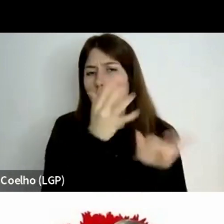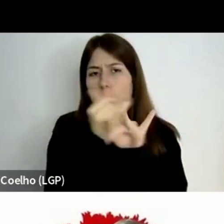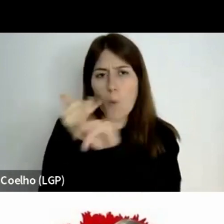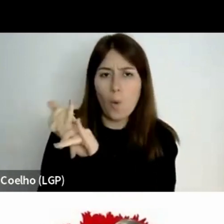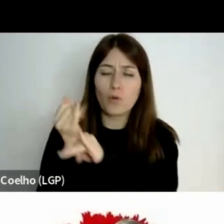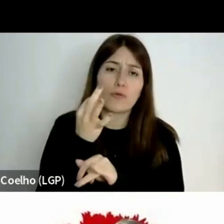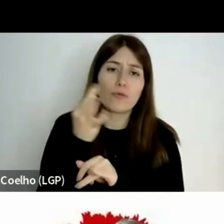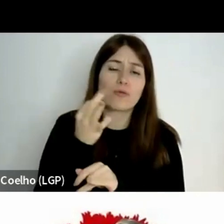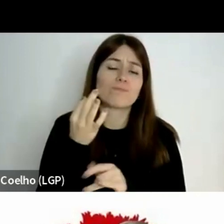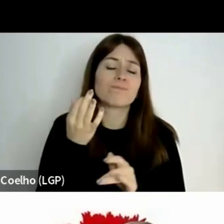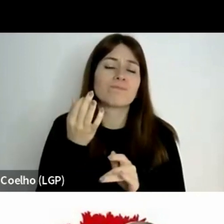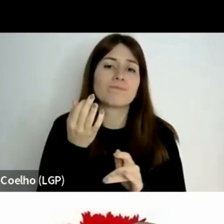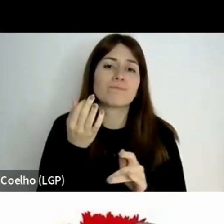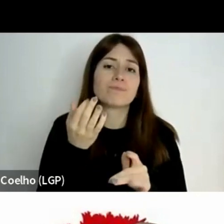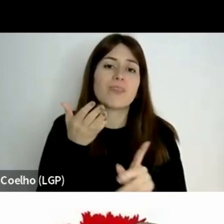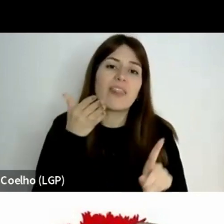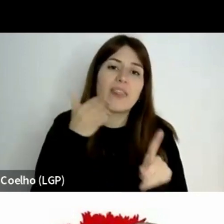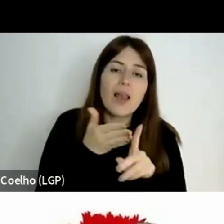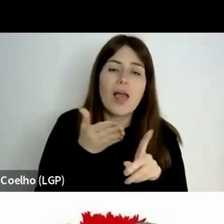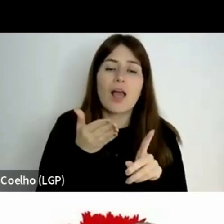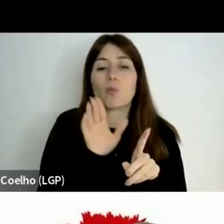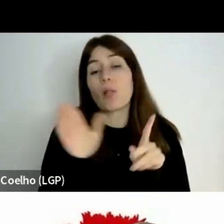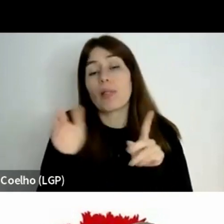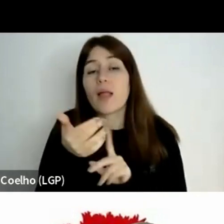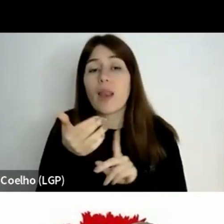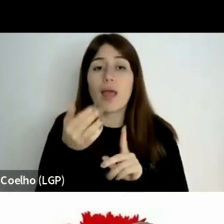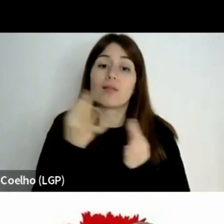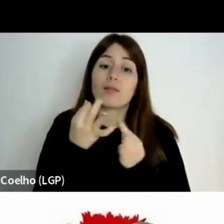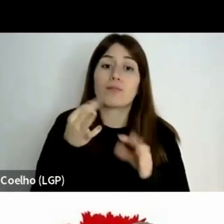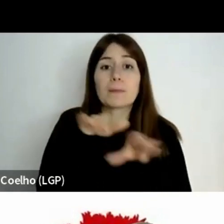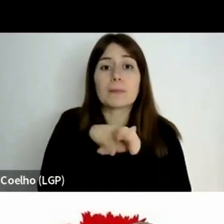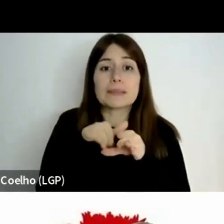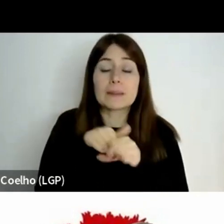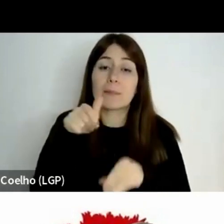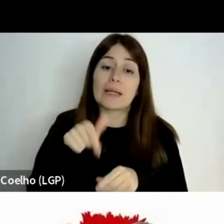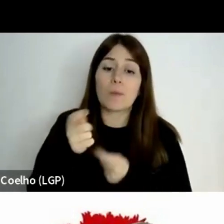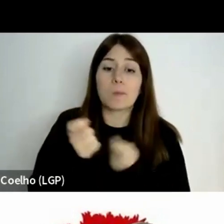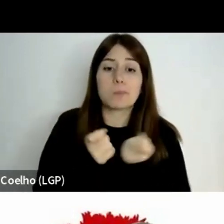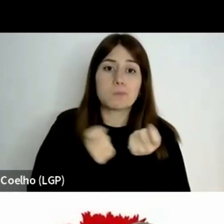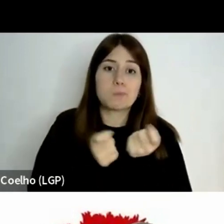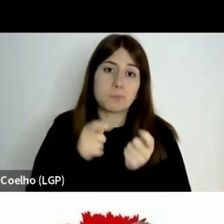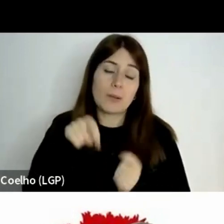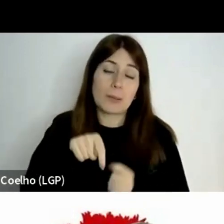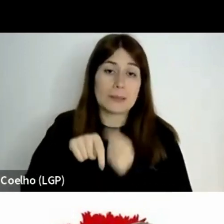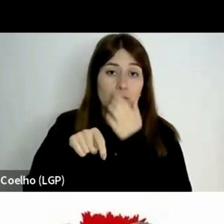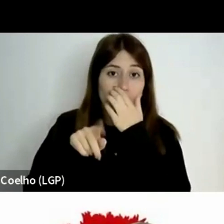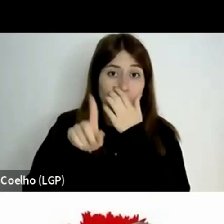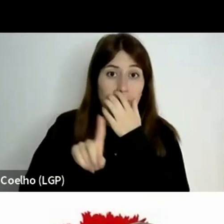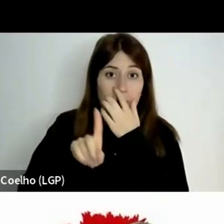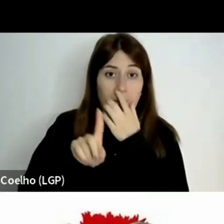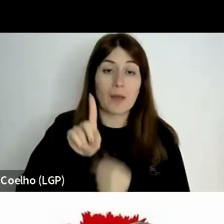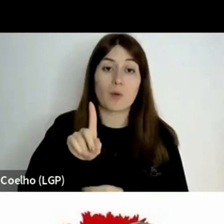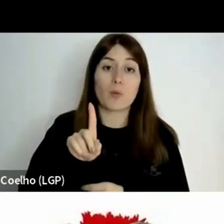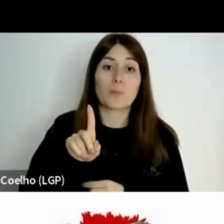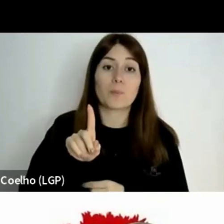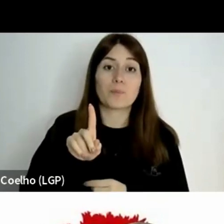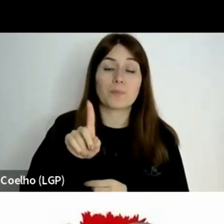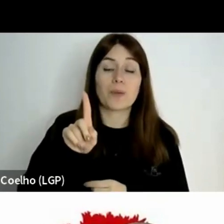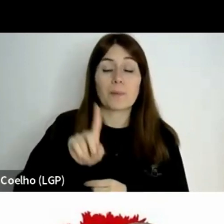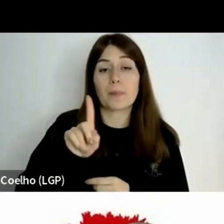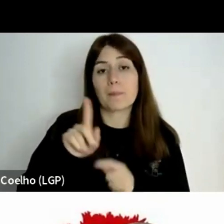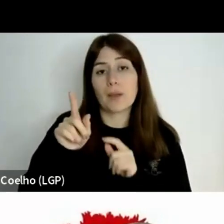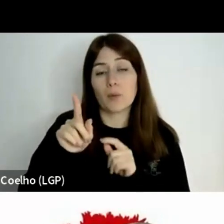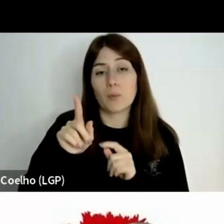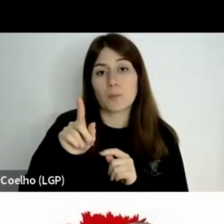direto ou indiretamente envolvidos na organização deste primeiro ciclo